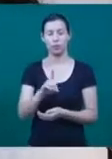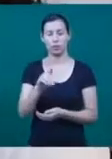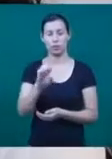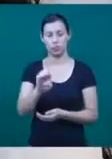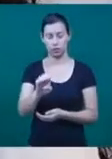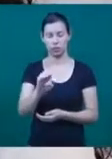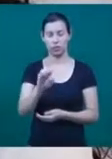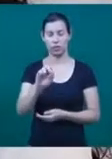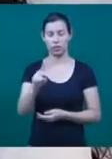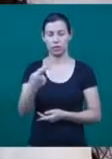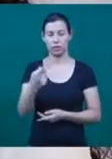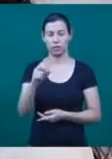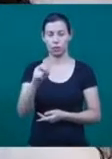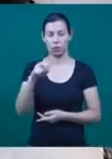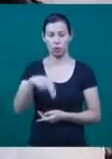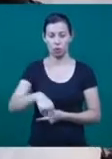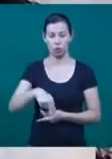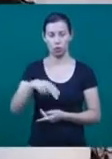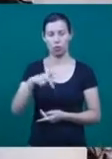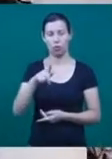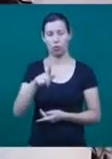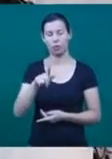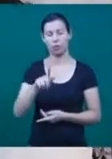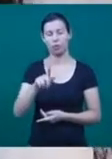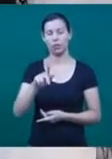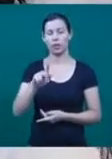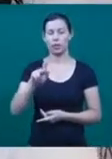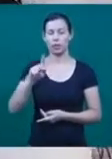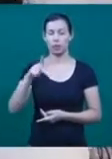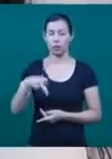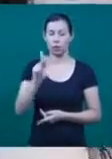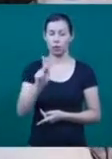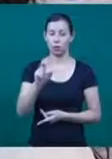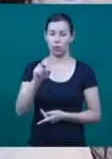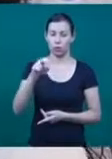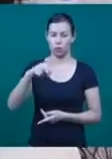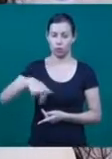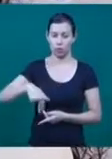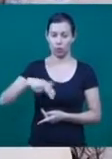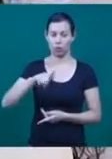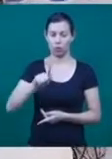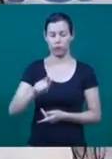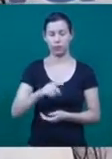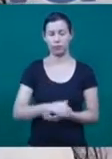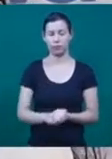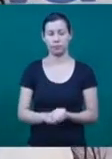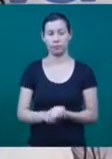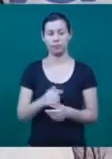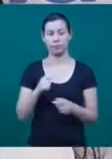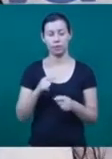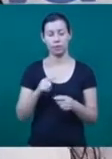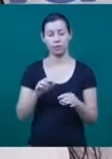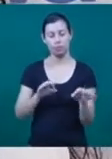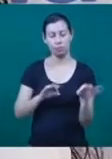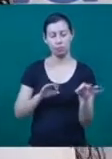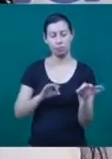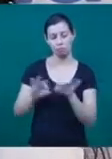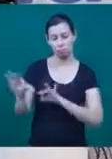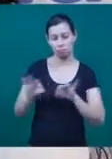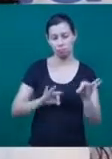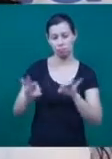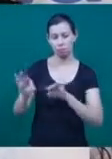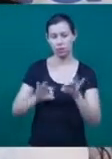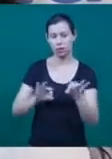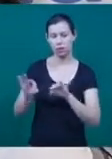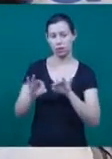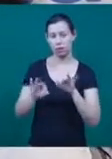do mundo, visto que eles tiveram que erguer uma ilha artificial no meio do oceano para a sua execução. E o